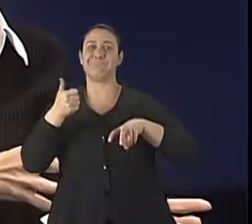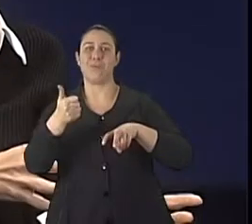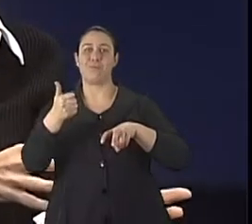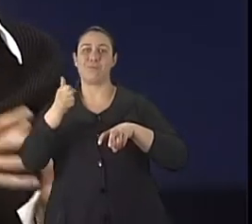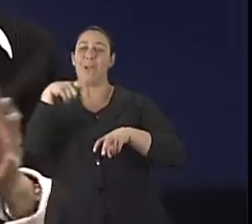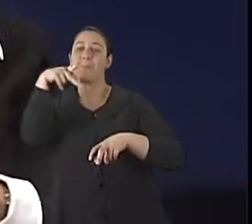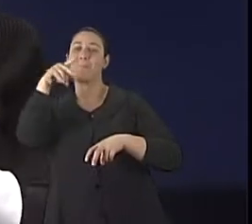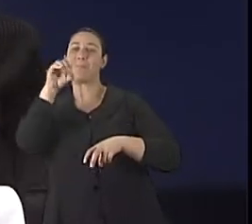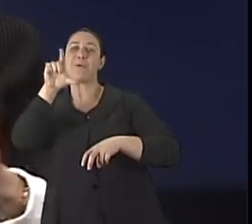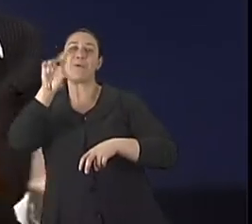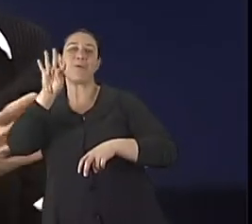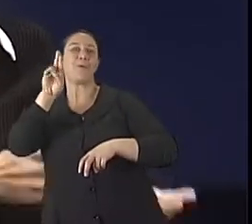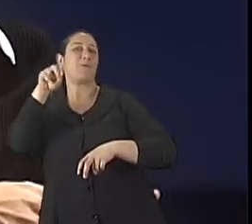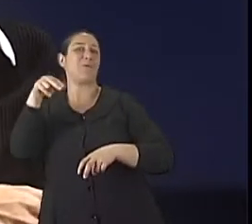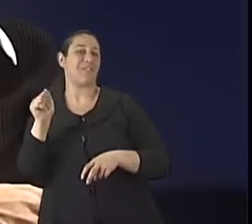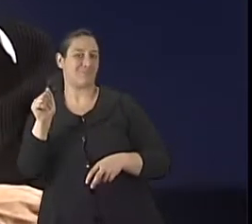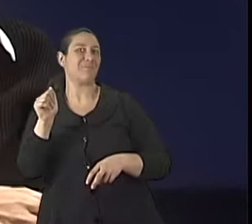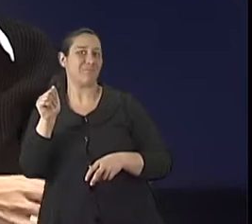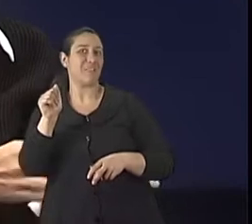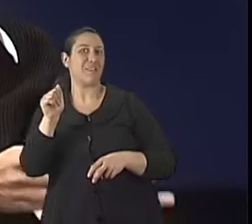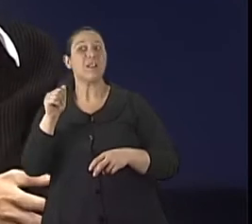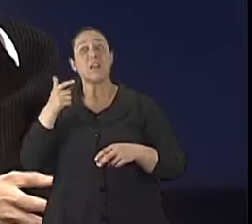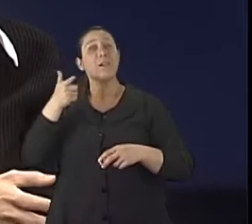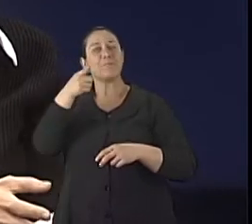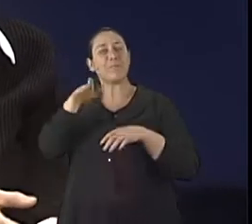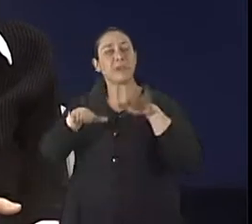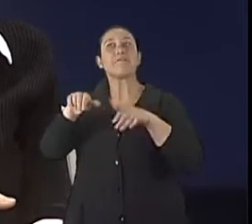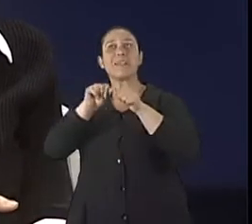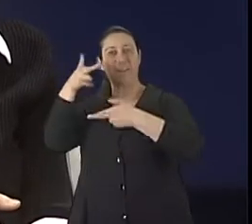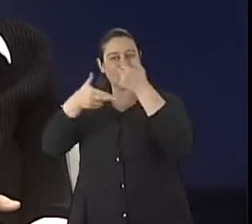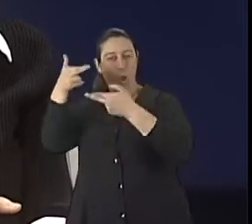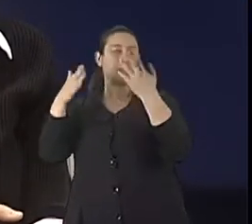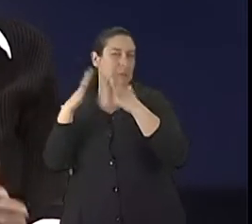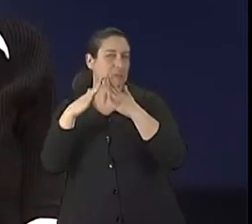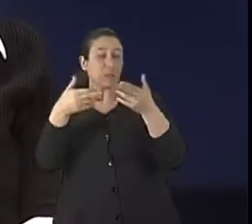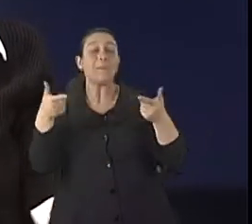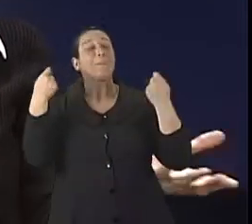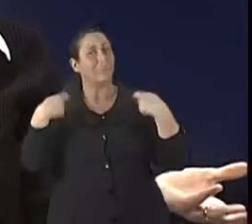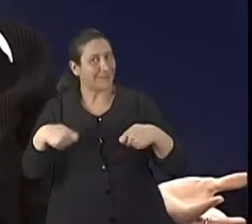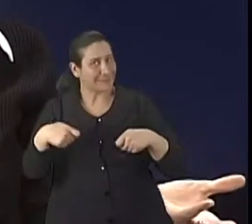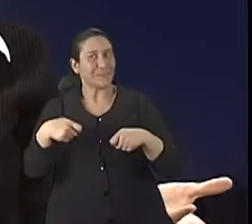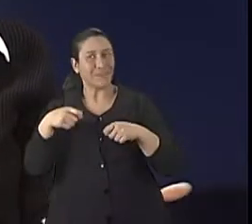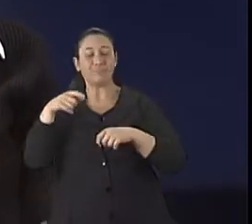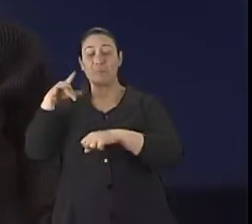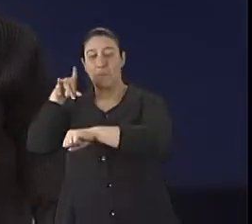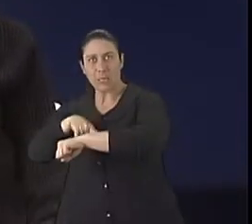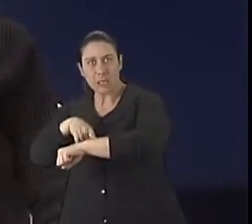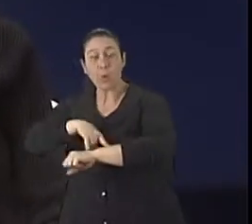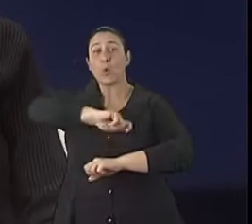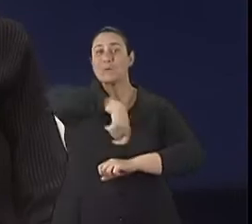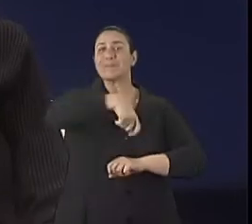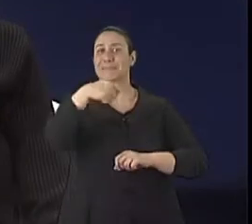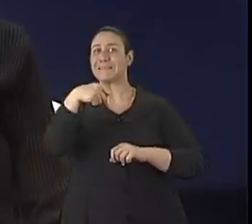não exigem reforma. E tem outras questões que exigem reforma, né? Como um piso antiderrapante, que é super importante. Claro. No banheiro e até na cozinha, que também é